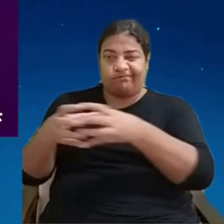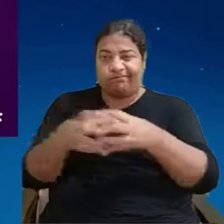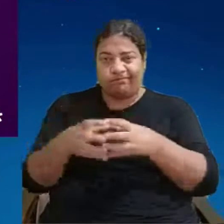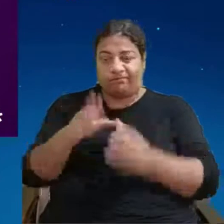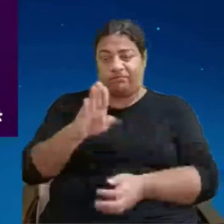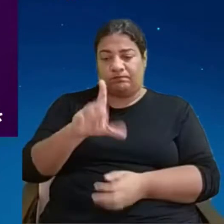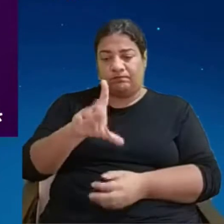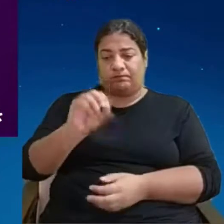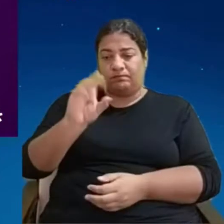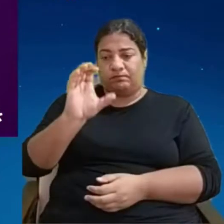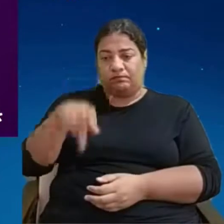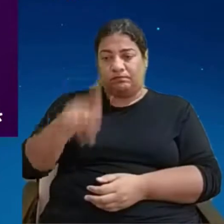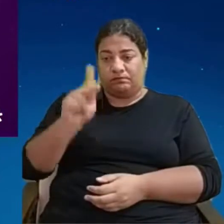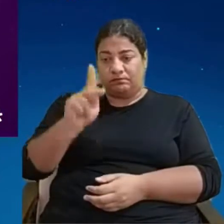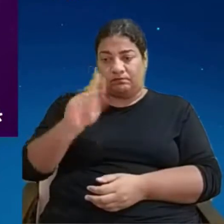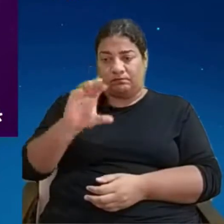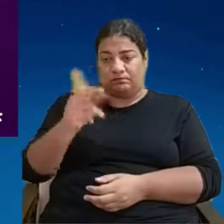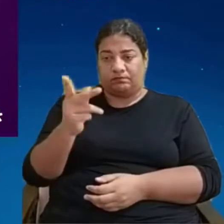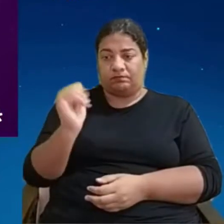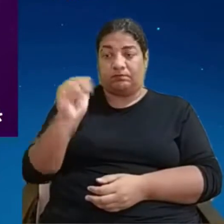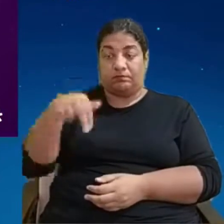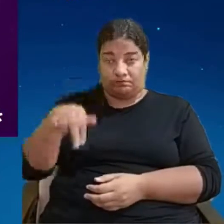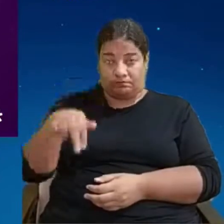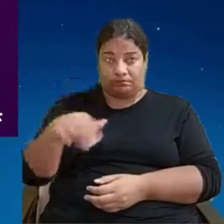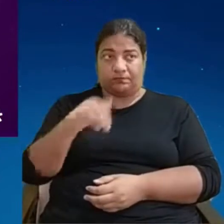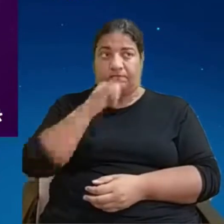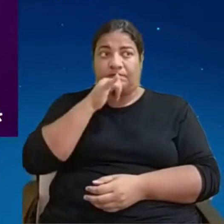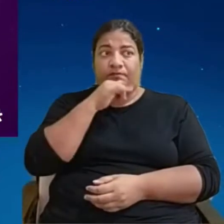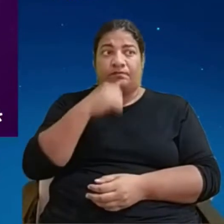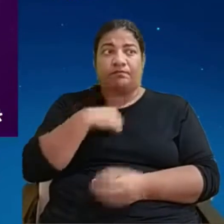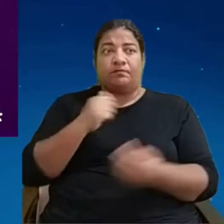gema... Gema...